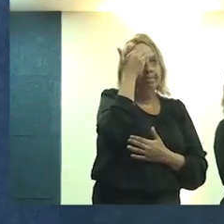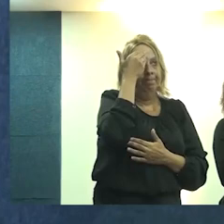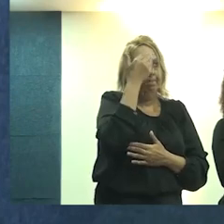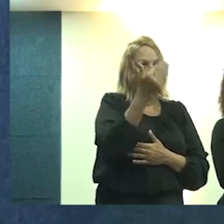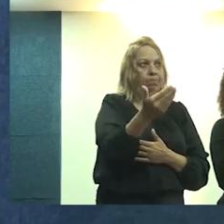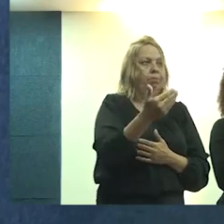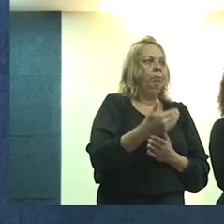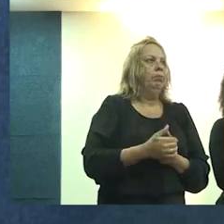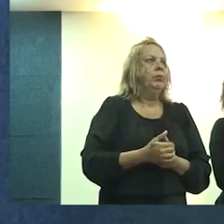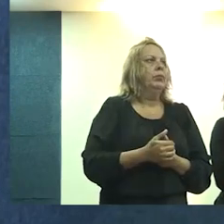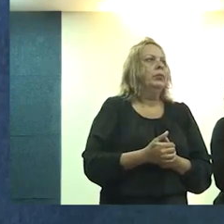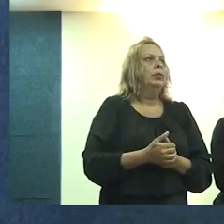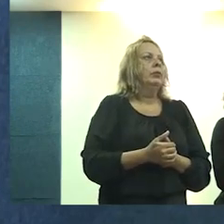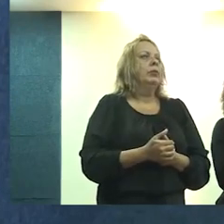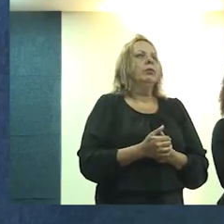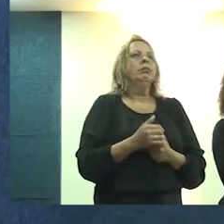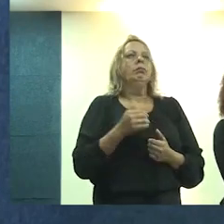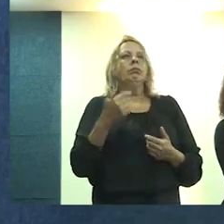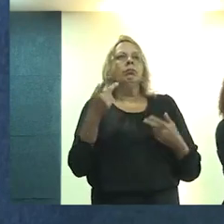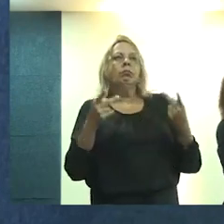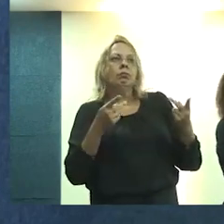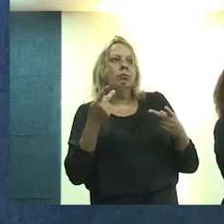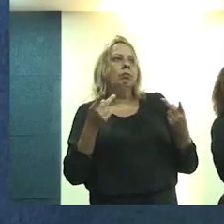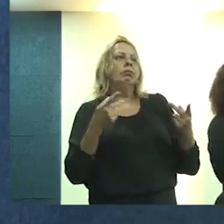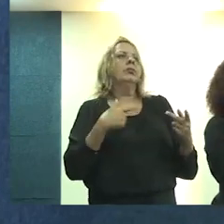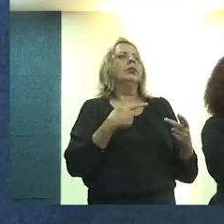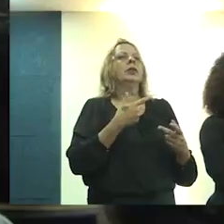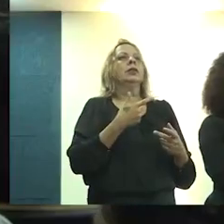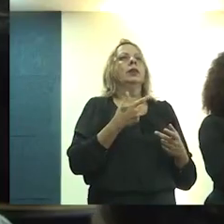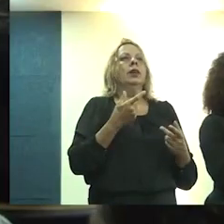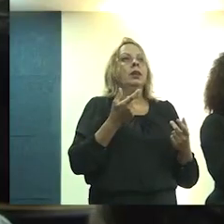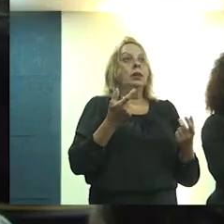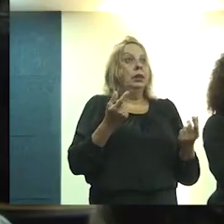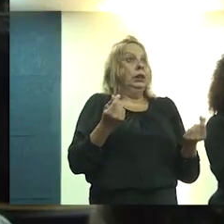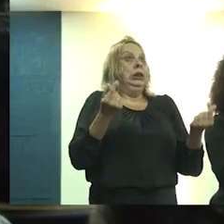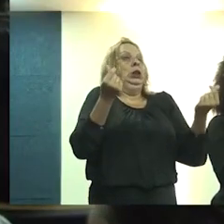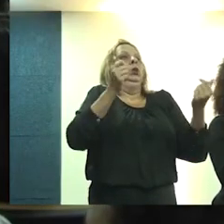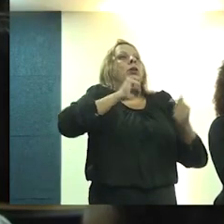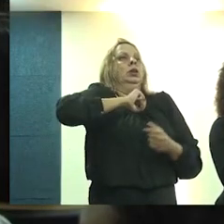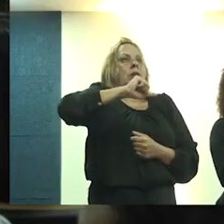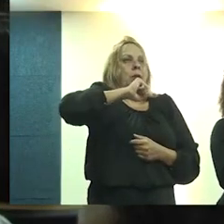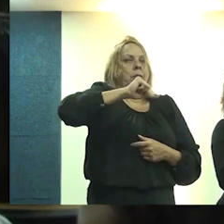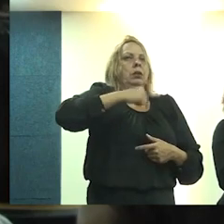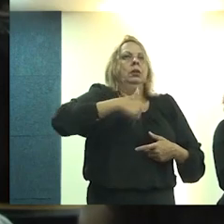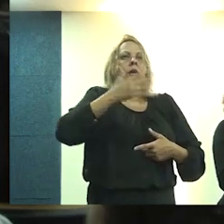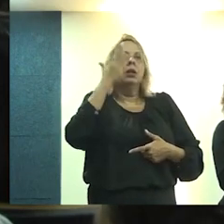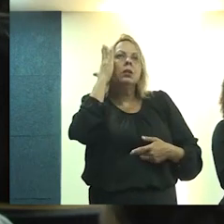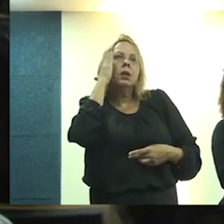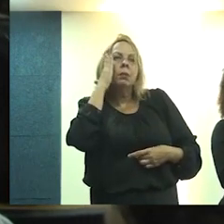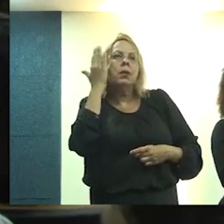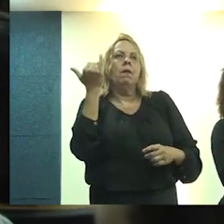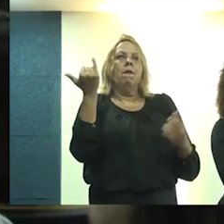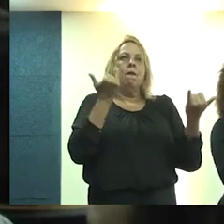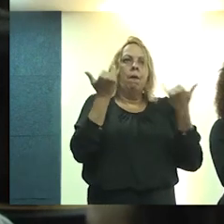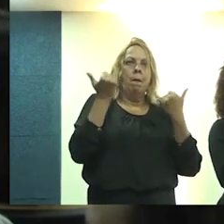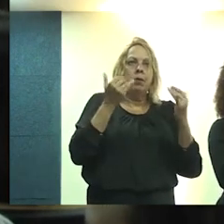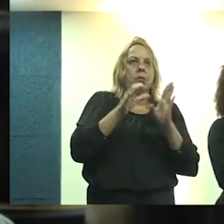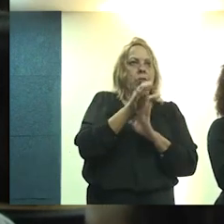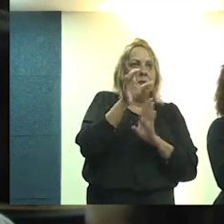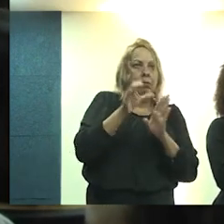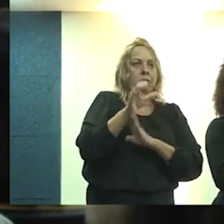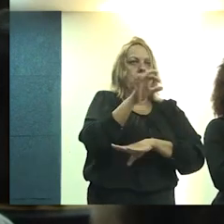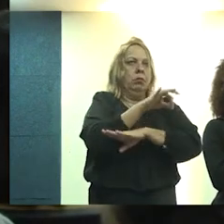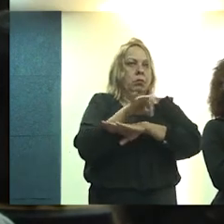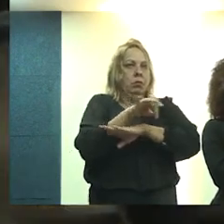Agradecemos pelas falas e pelo rico debate. Para quem quiser saber mais informações sobre o